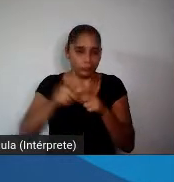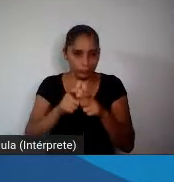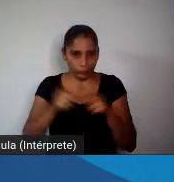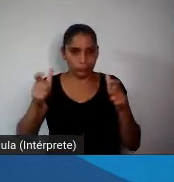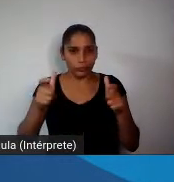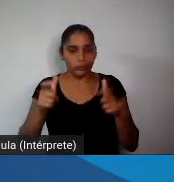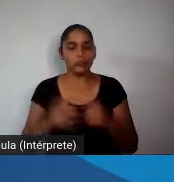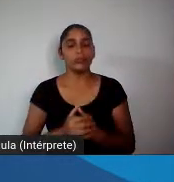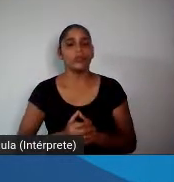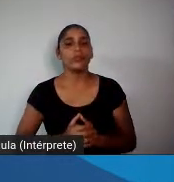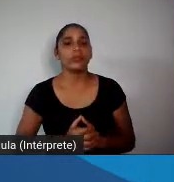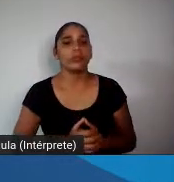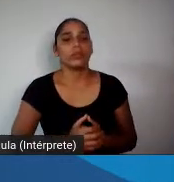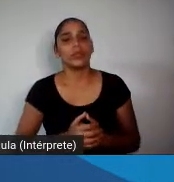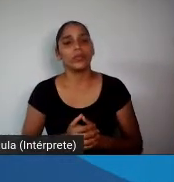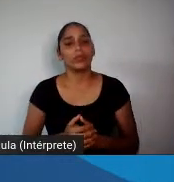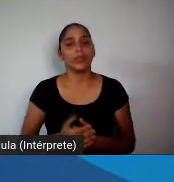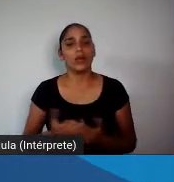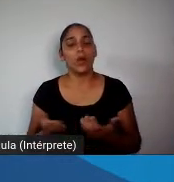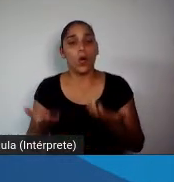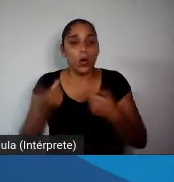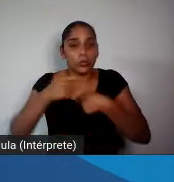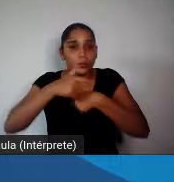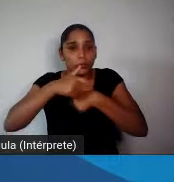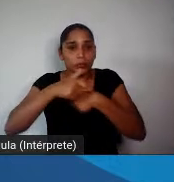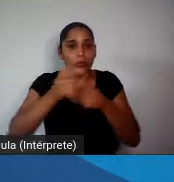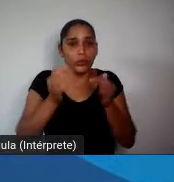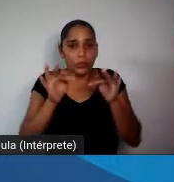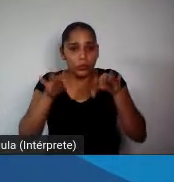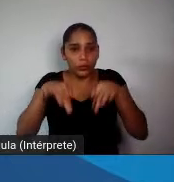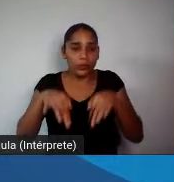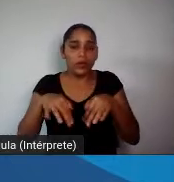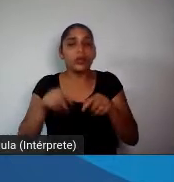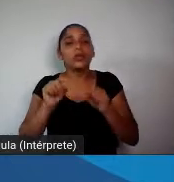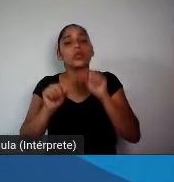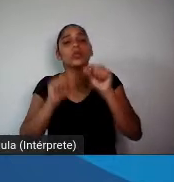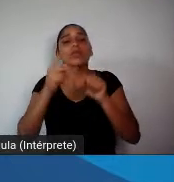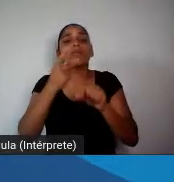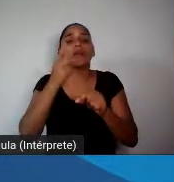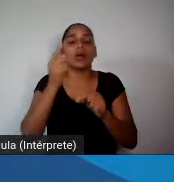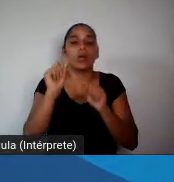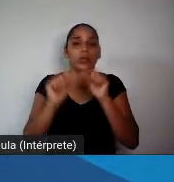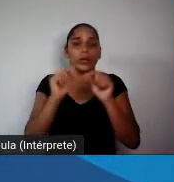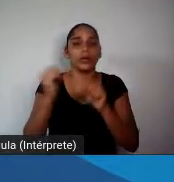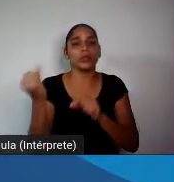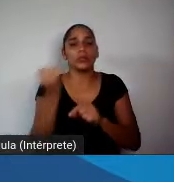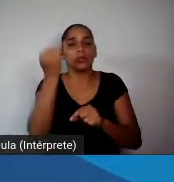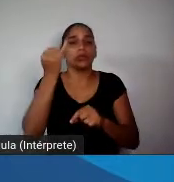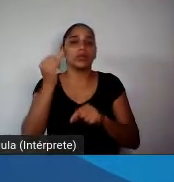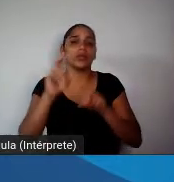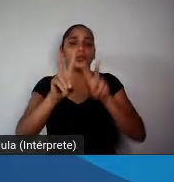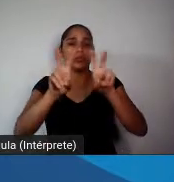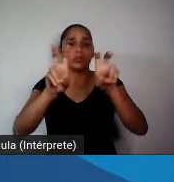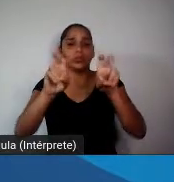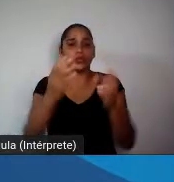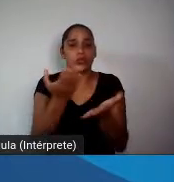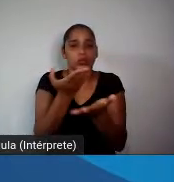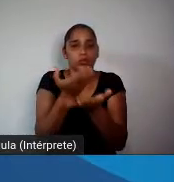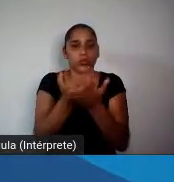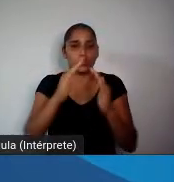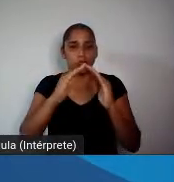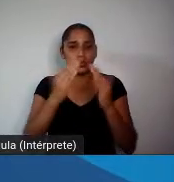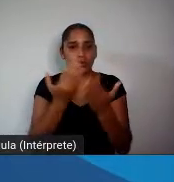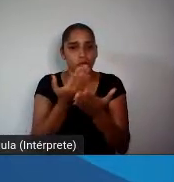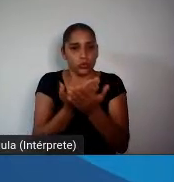finalizar, antes de dar uma, a questão das nossas escolas. não é sustentável